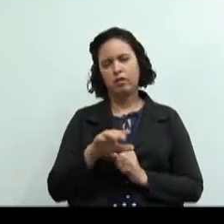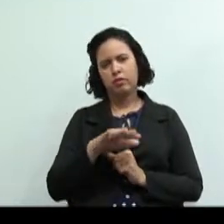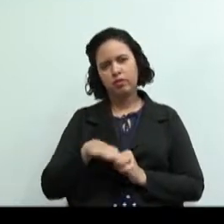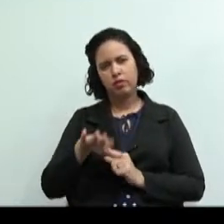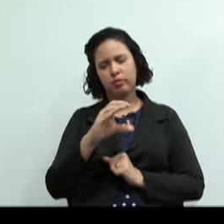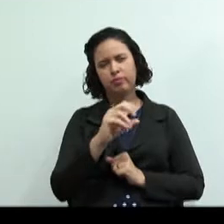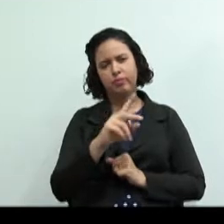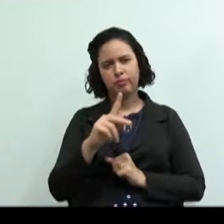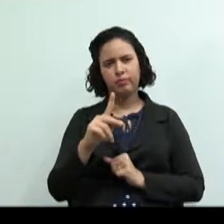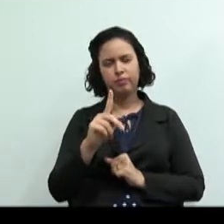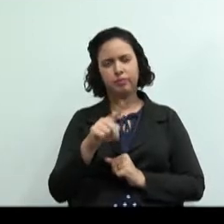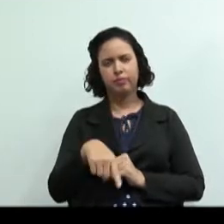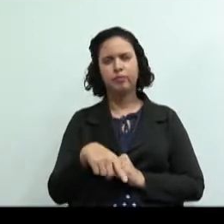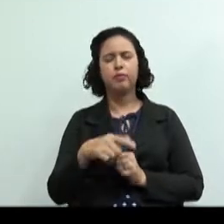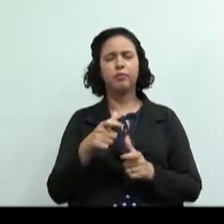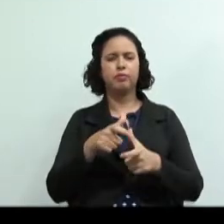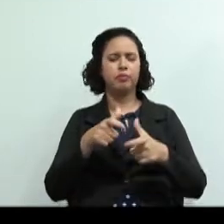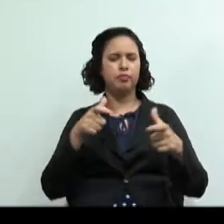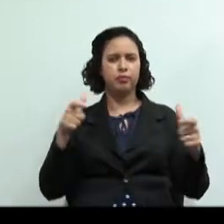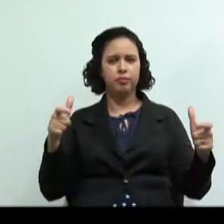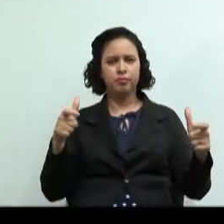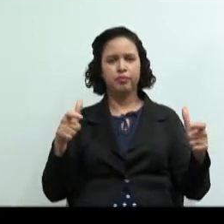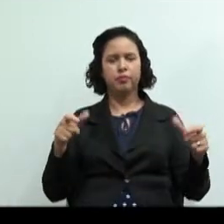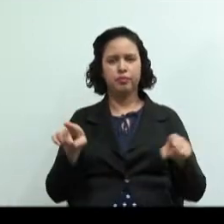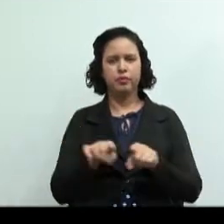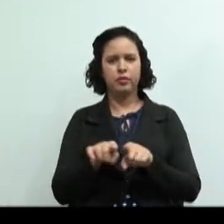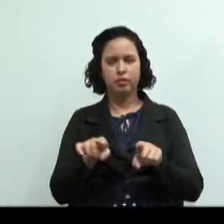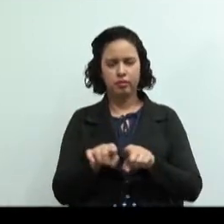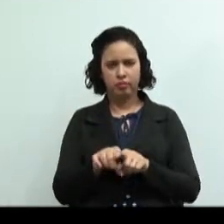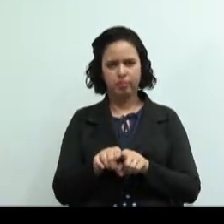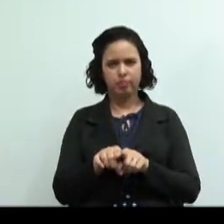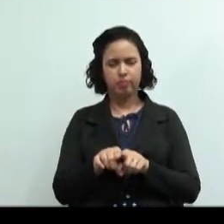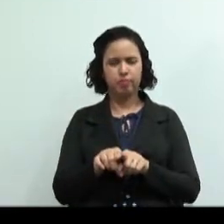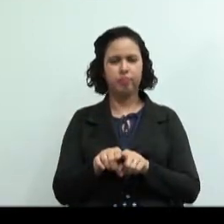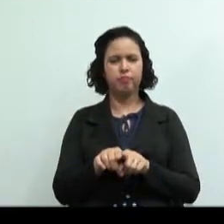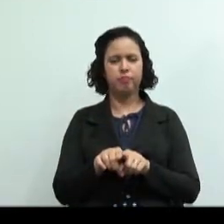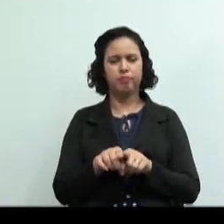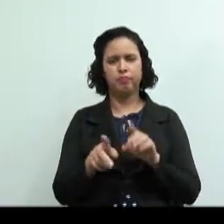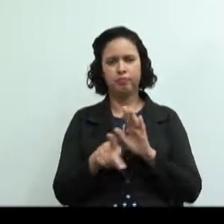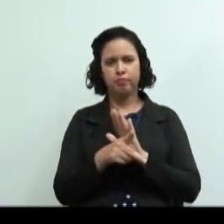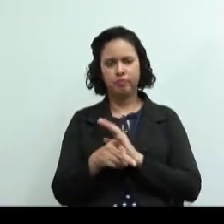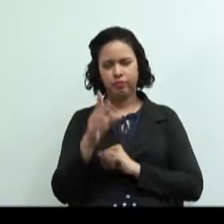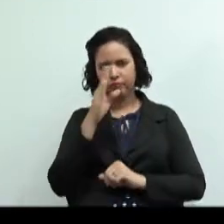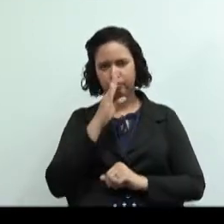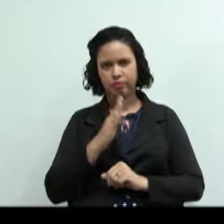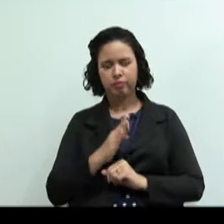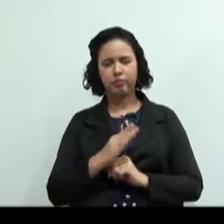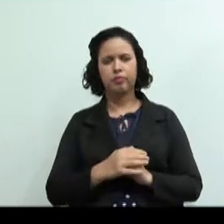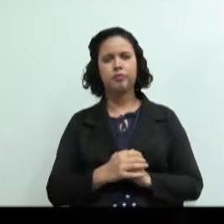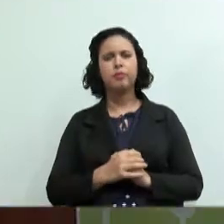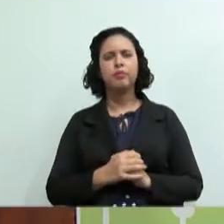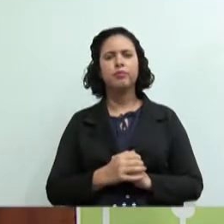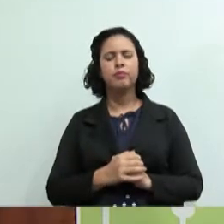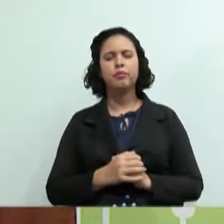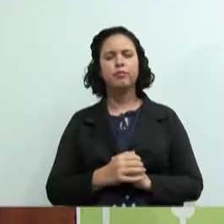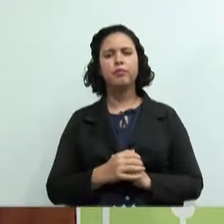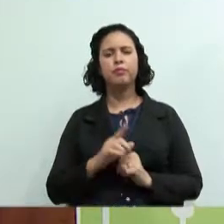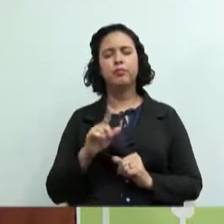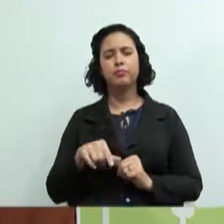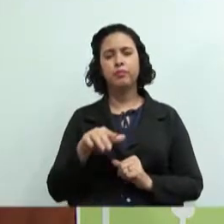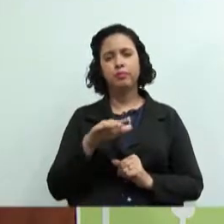extremamente abrangente e um dos que mais crescem no país vejam bem é um segmento do